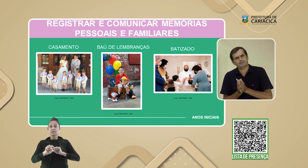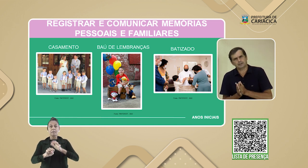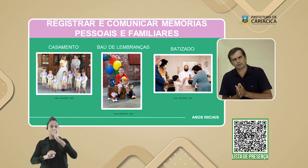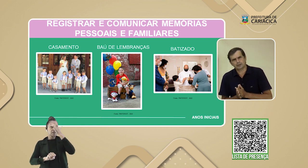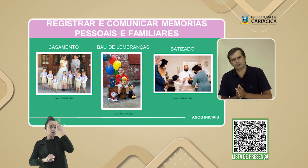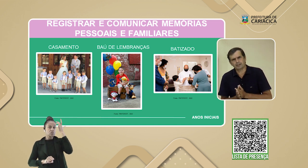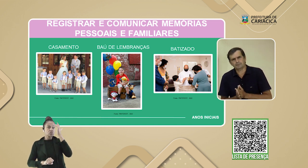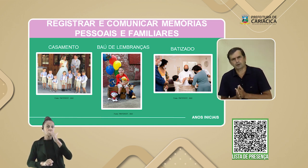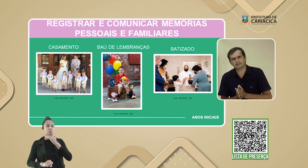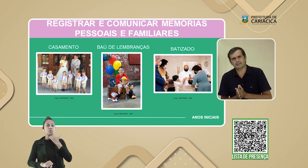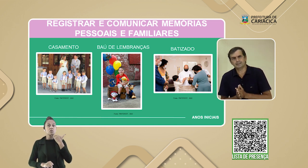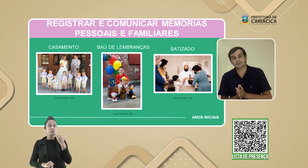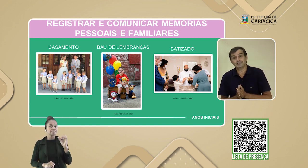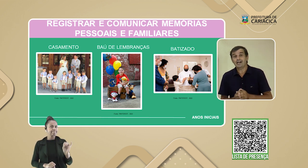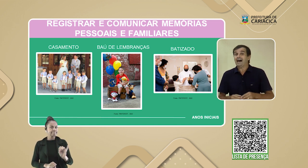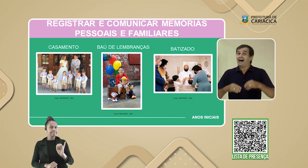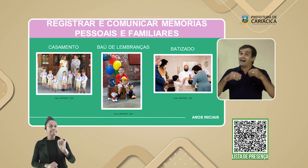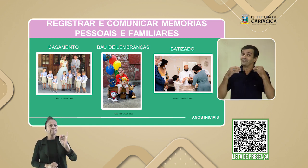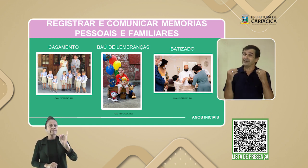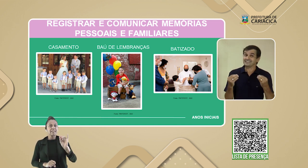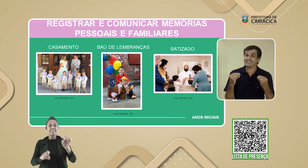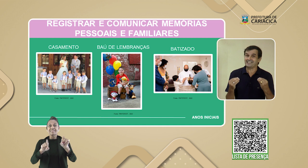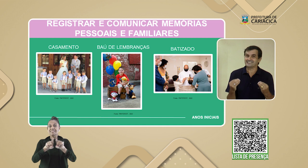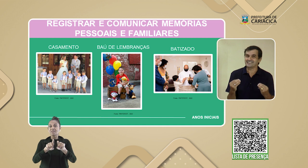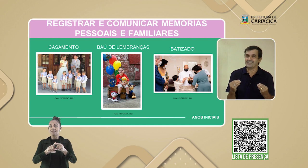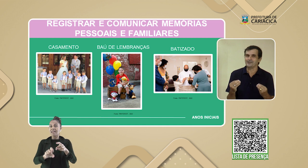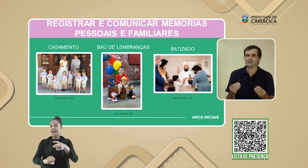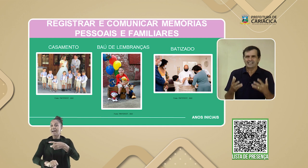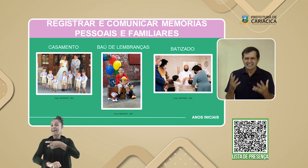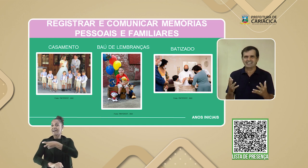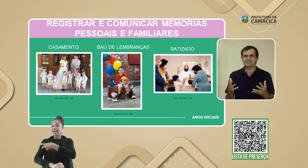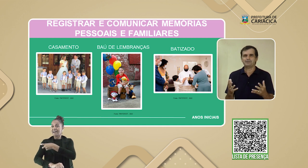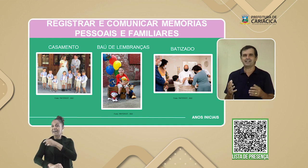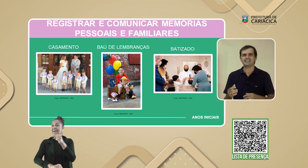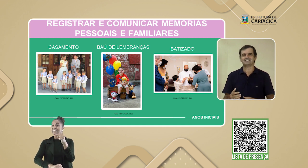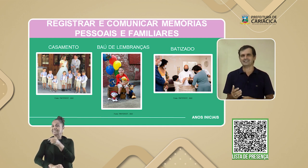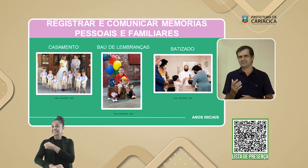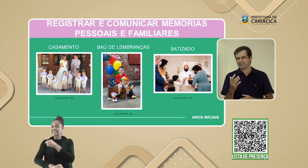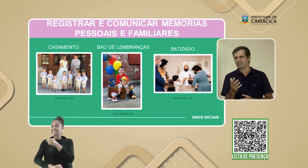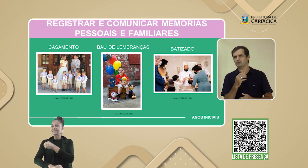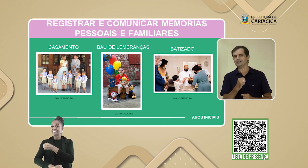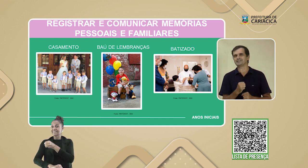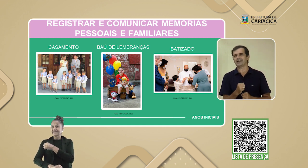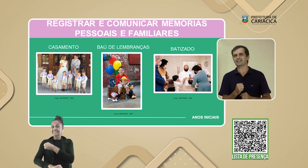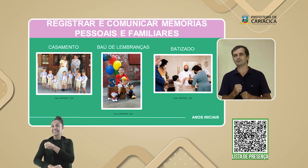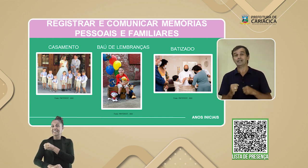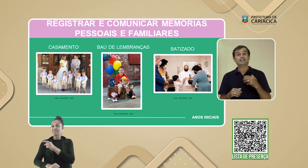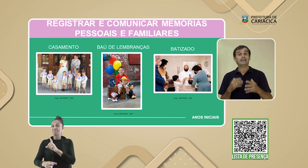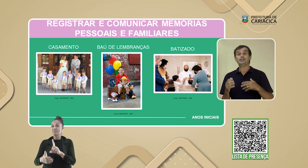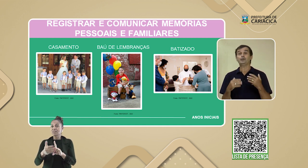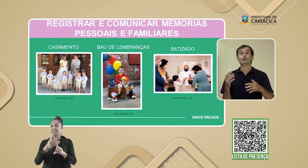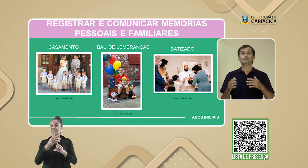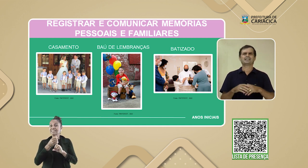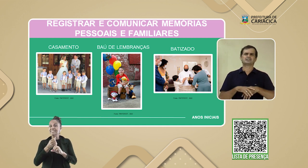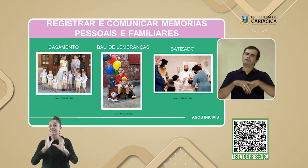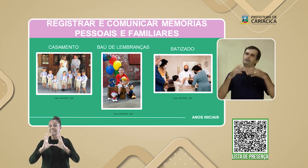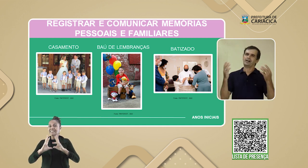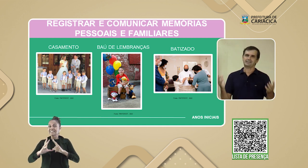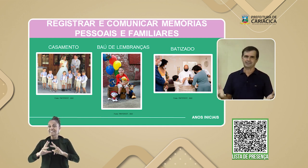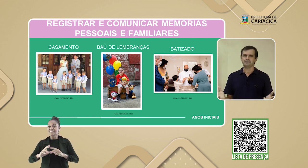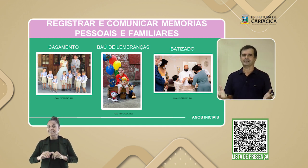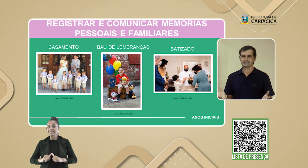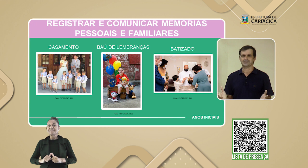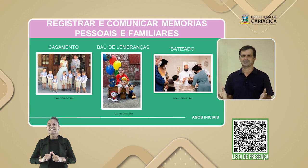falecimento de alguém importante, a vacinação, com aquela esperança de estar imunizado, dentre outras